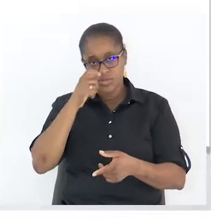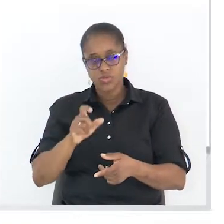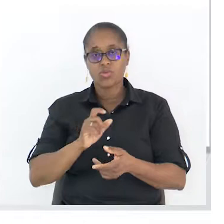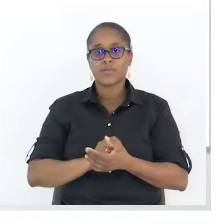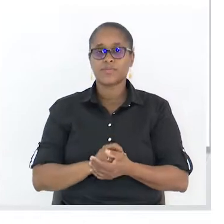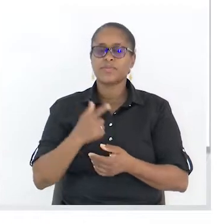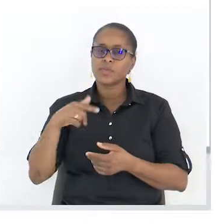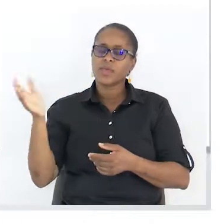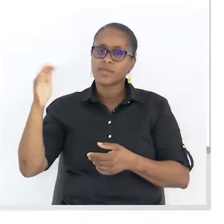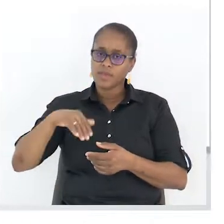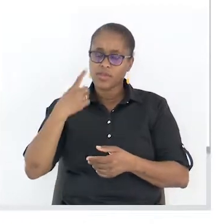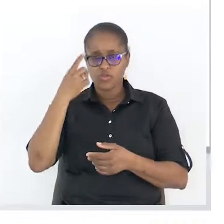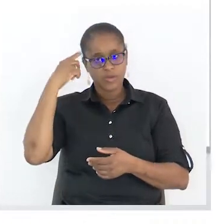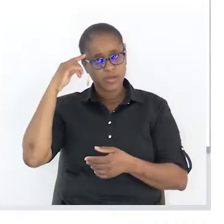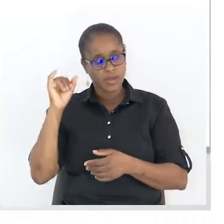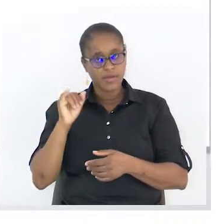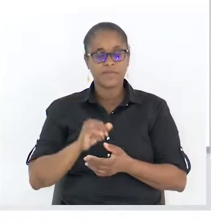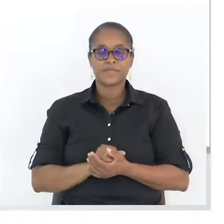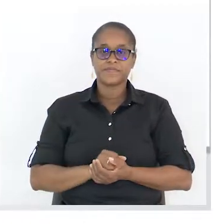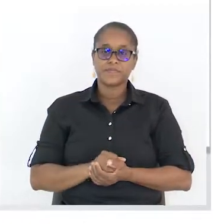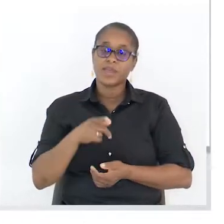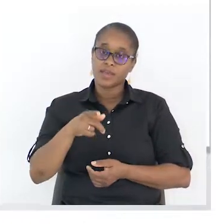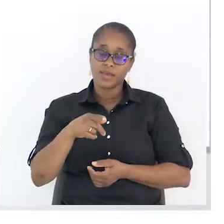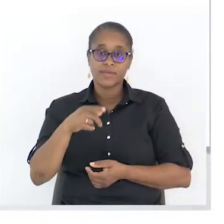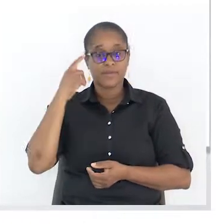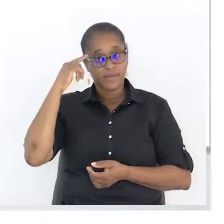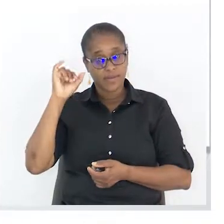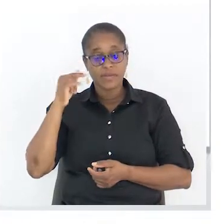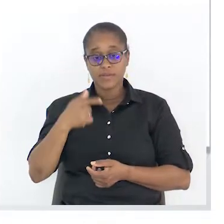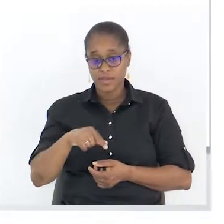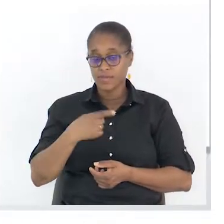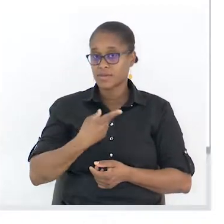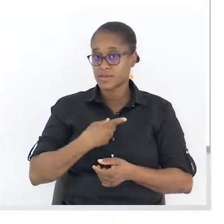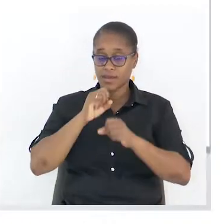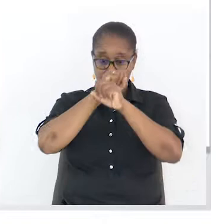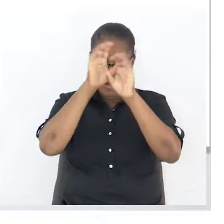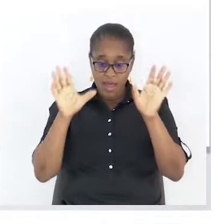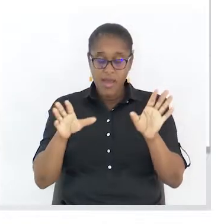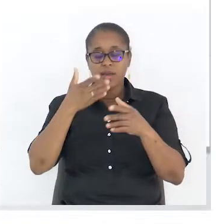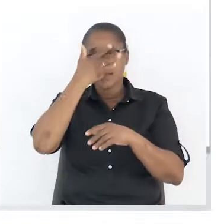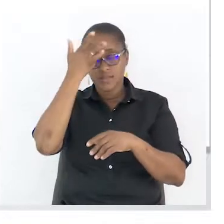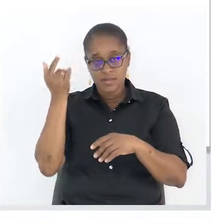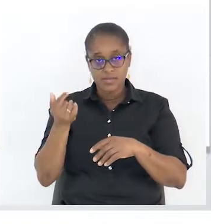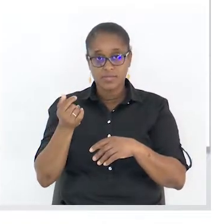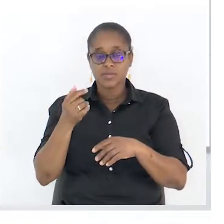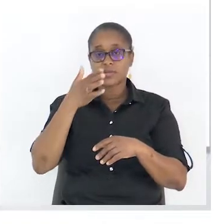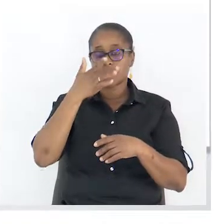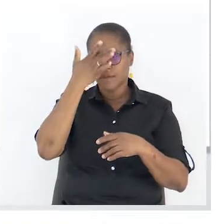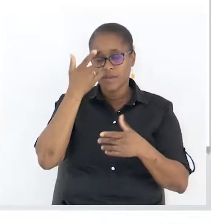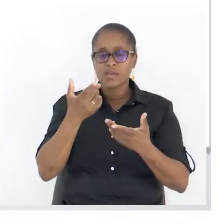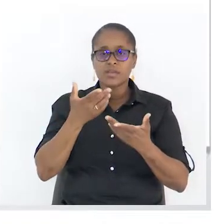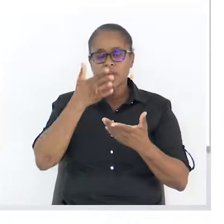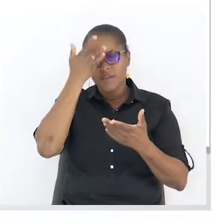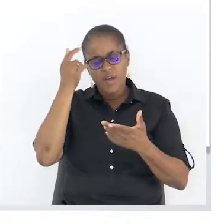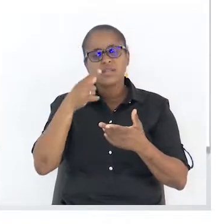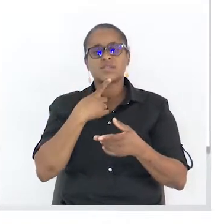Essa tese deve ser clara, simples, fácil de compreender. E o foco, tens que